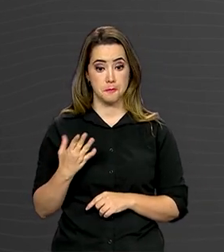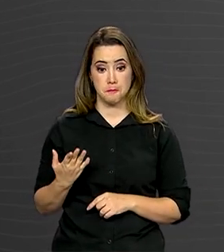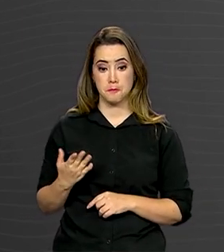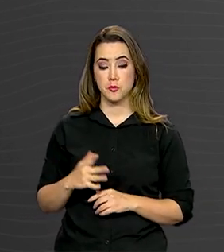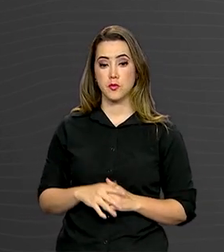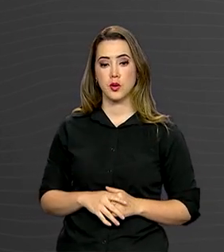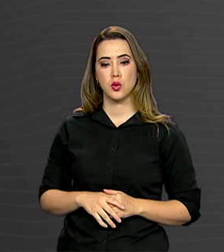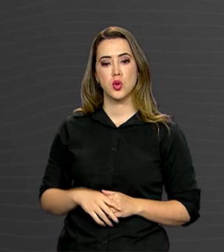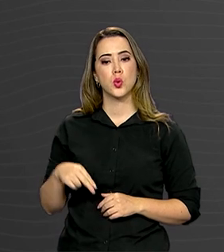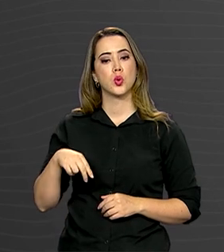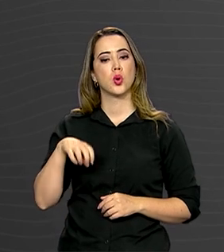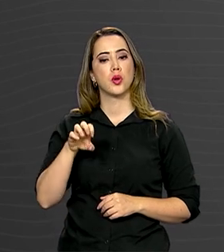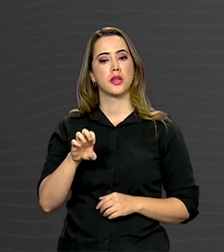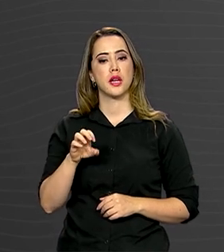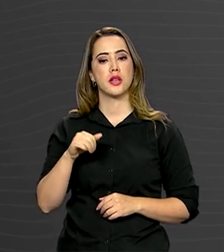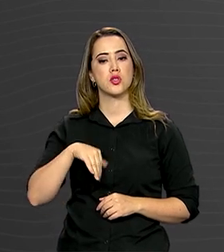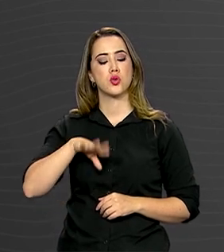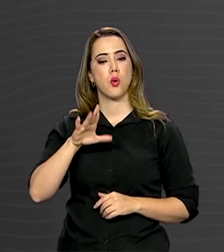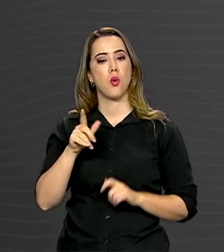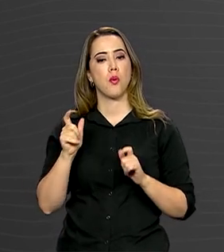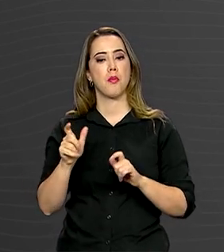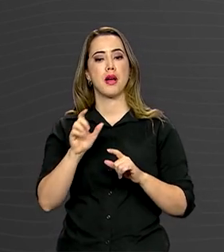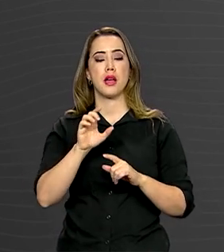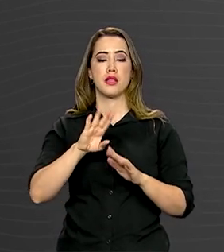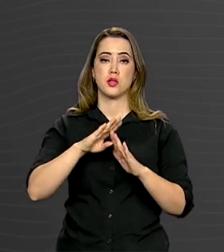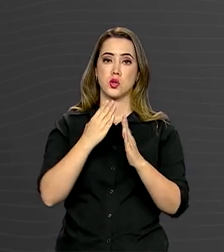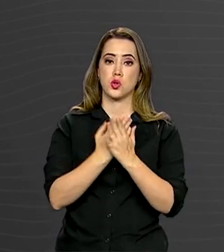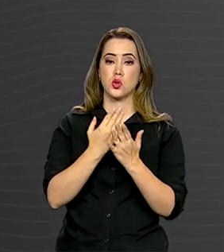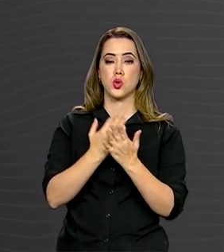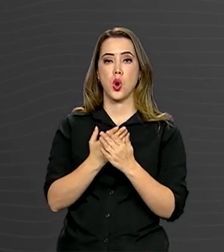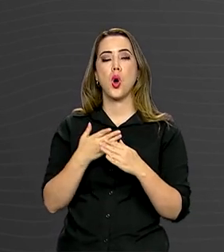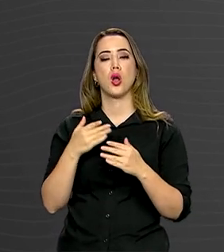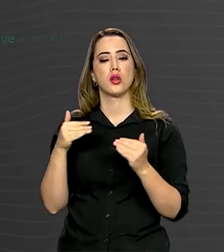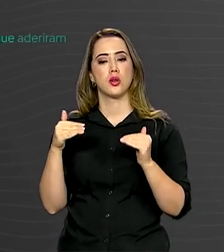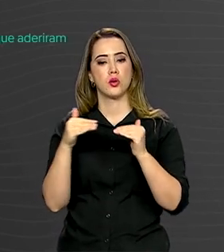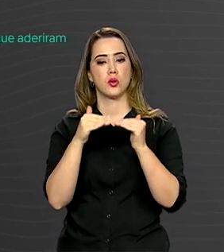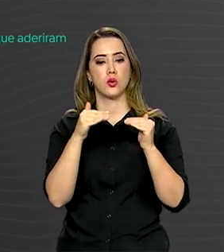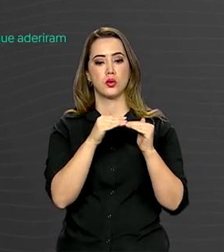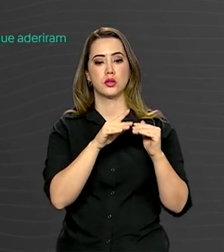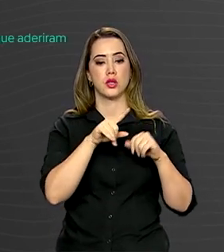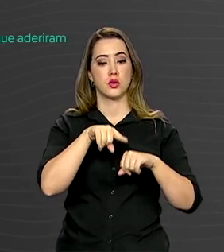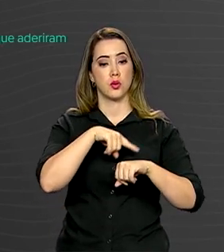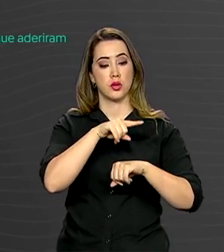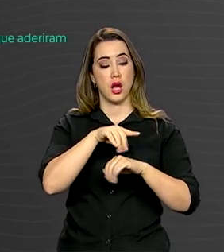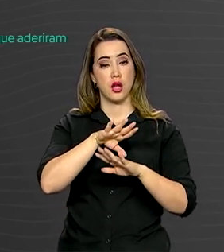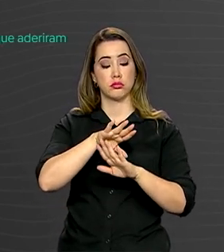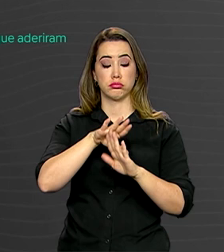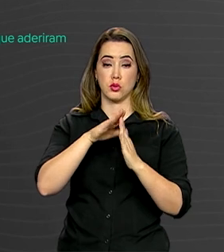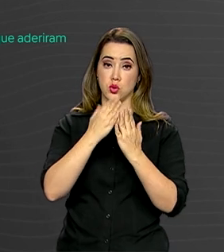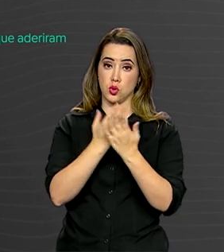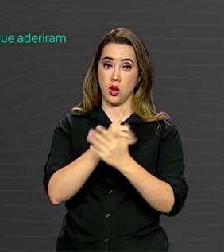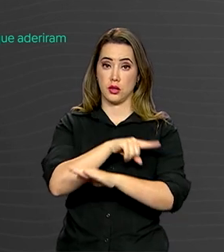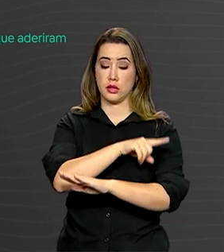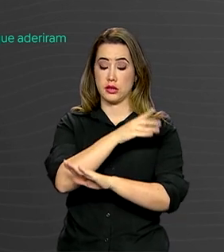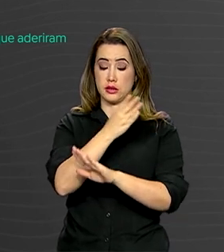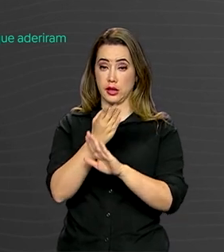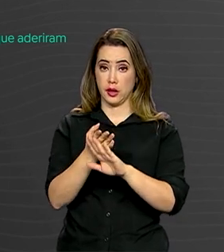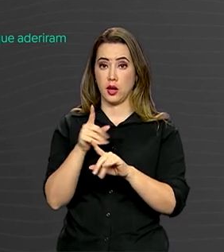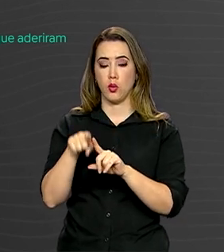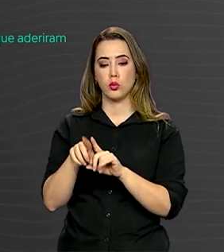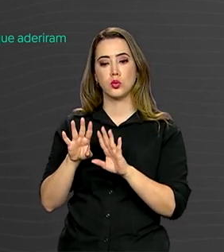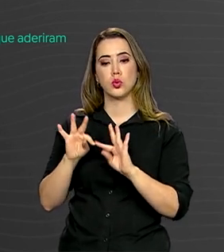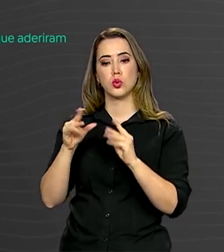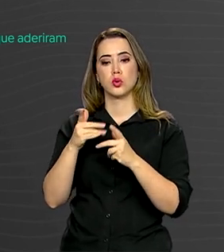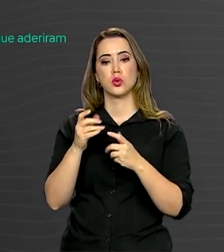O Nordeste foi a região com mais adesão ao escola em tempo integral. O consentimento ao programa contempla